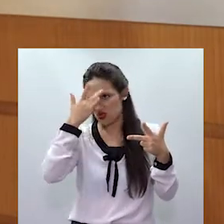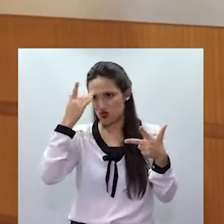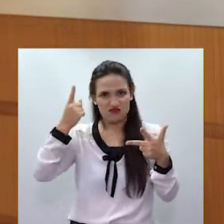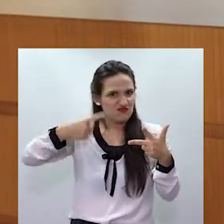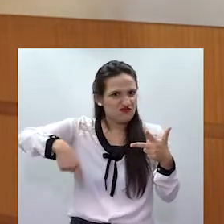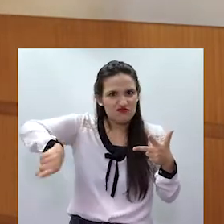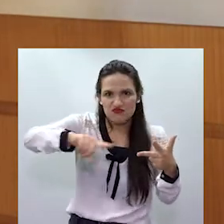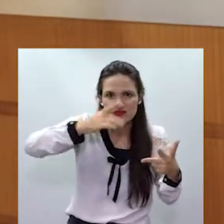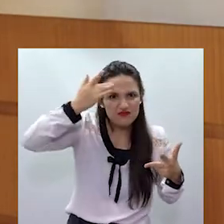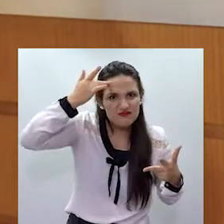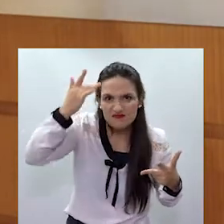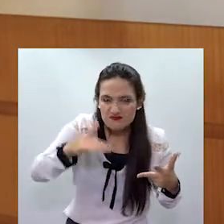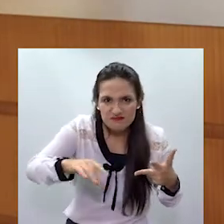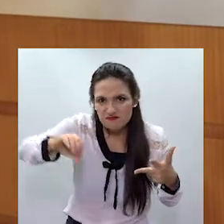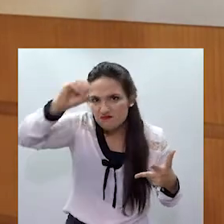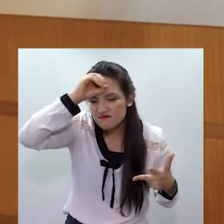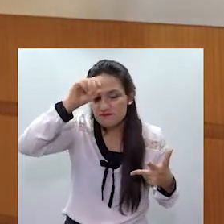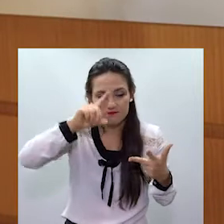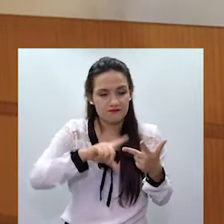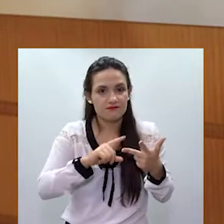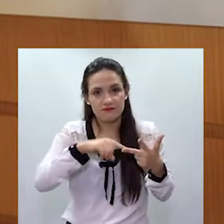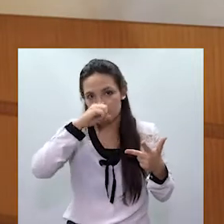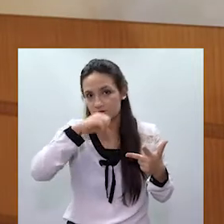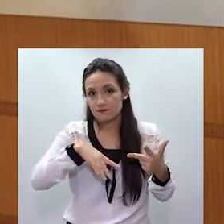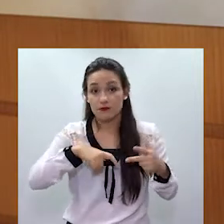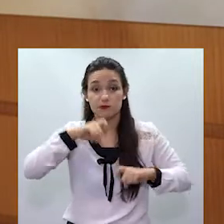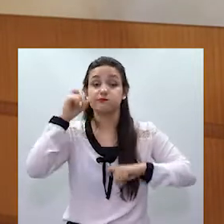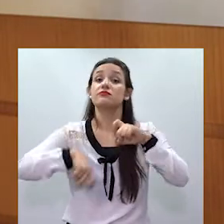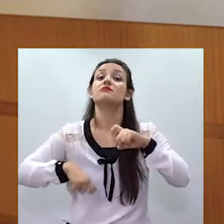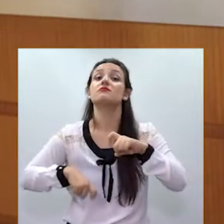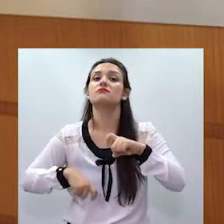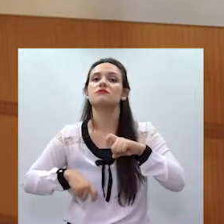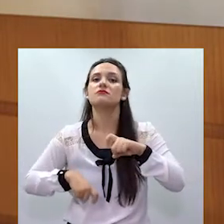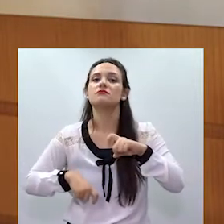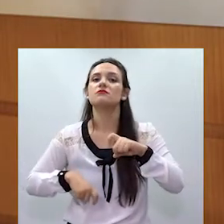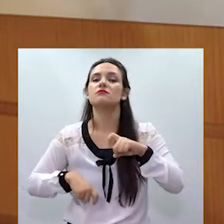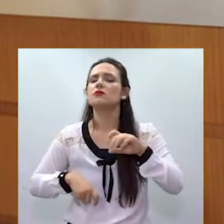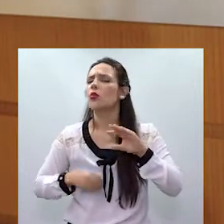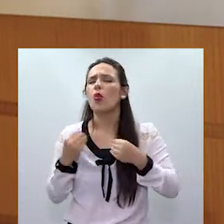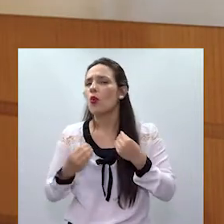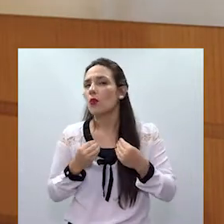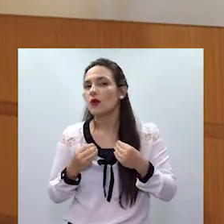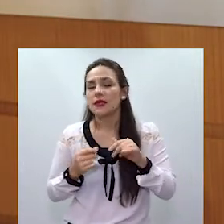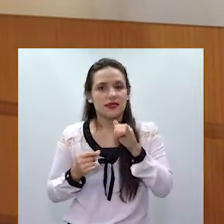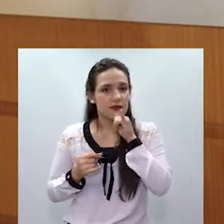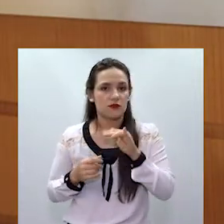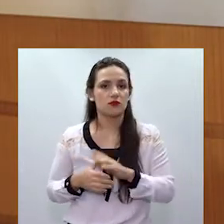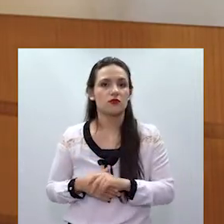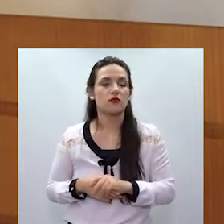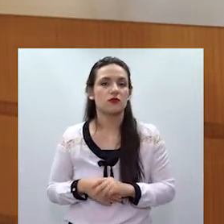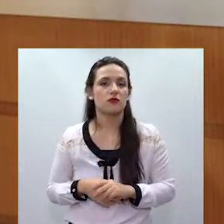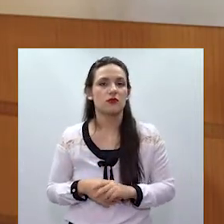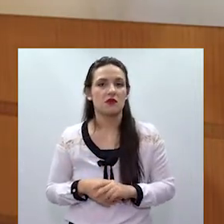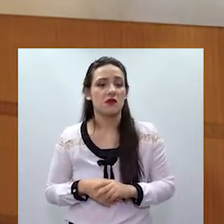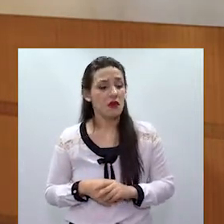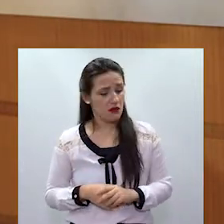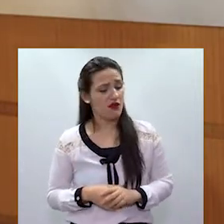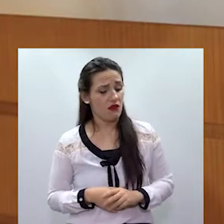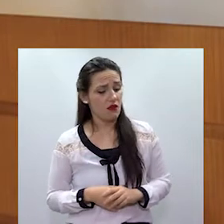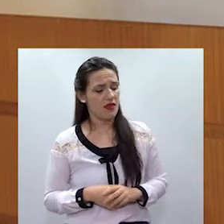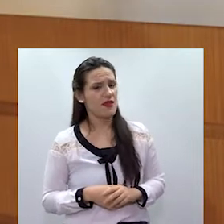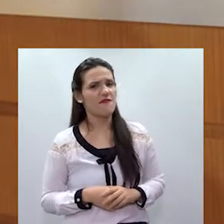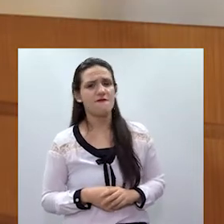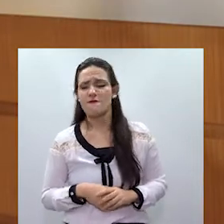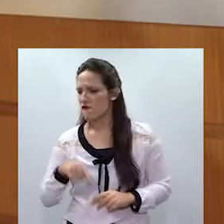tipo de violência que às vezes as pessoas não reconhecem como violência doméstica é a violência sexual, já que muitas pessoas ainda